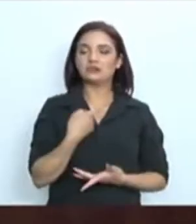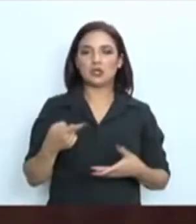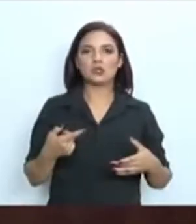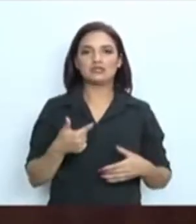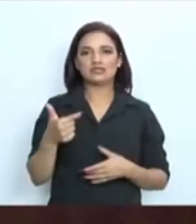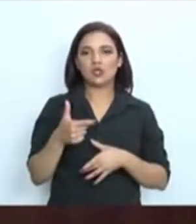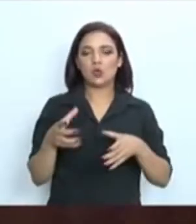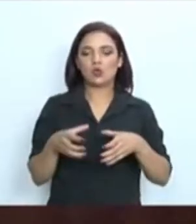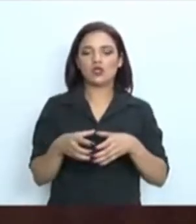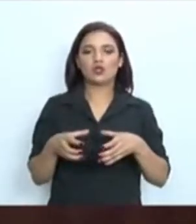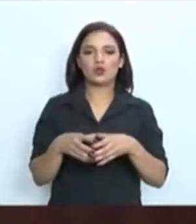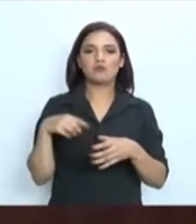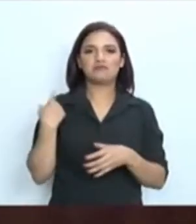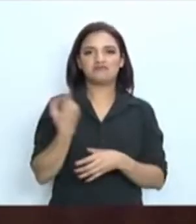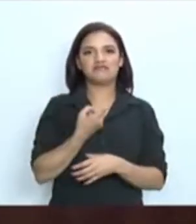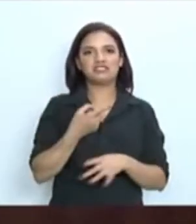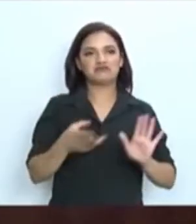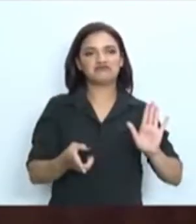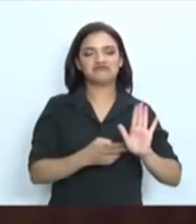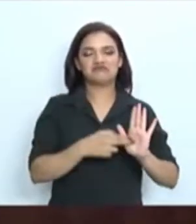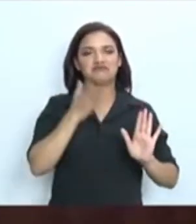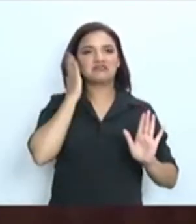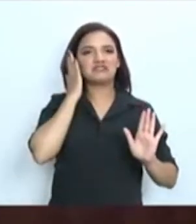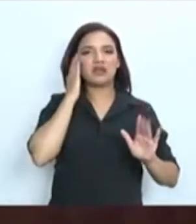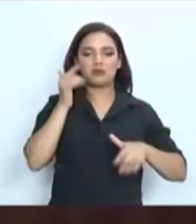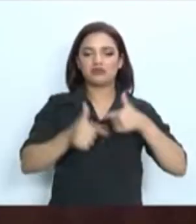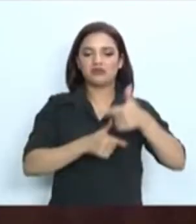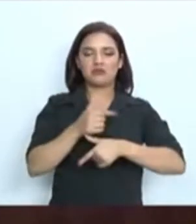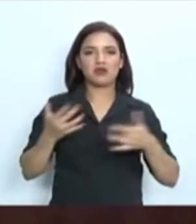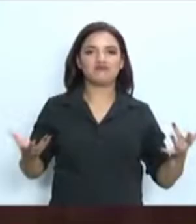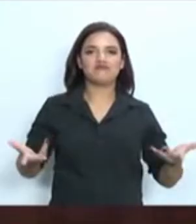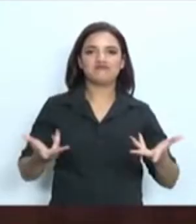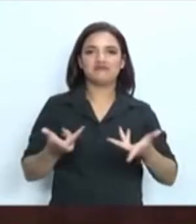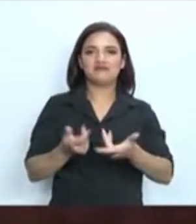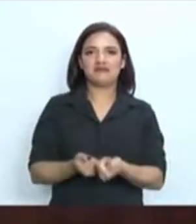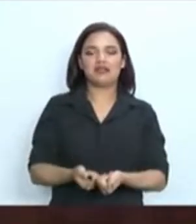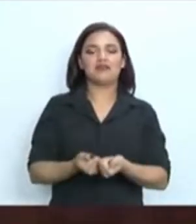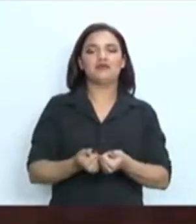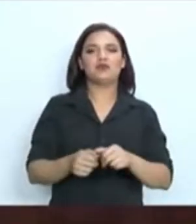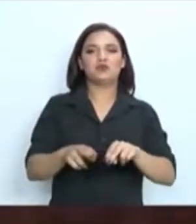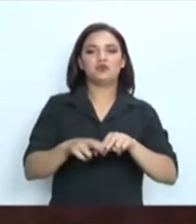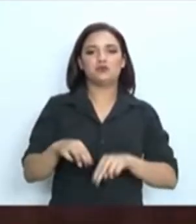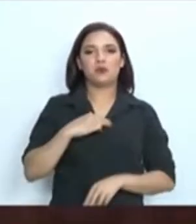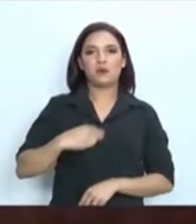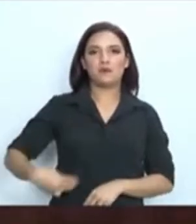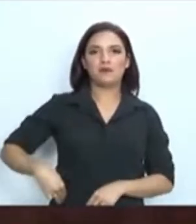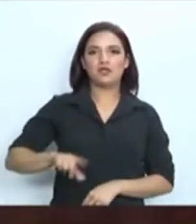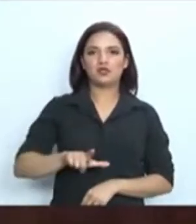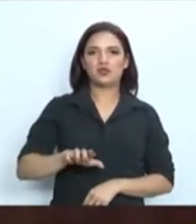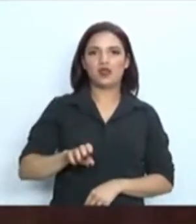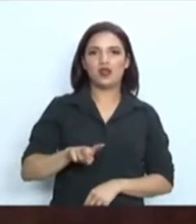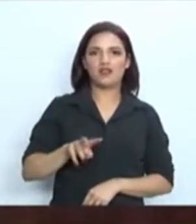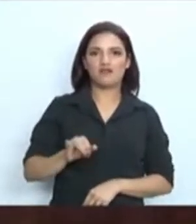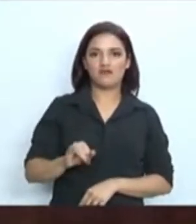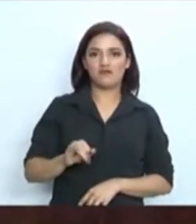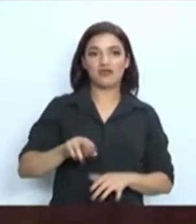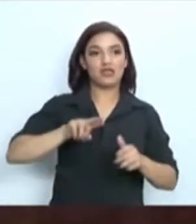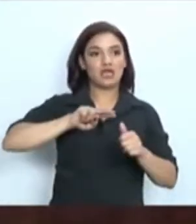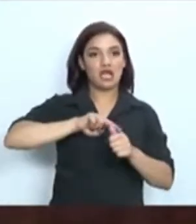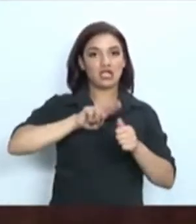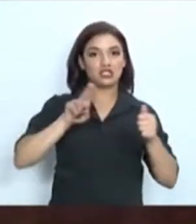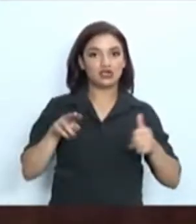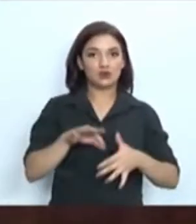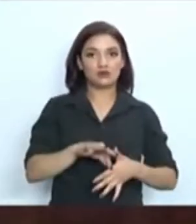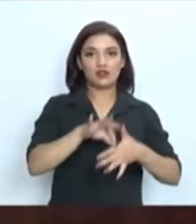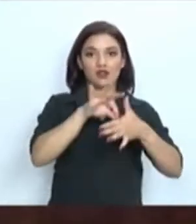no sentido do reconhecimento do belo trabalho realizado pelo ministro Levi à frente da AGU e à frente